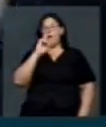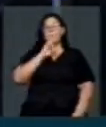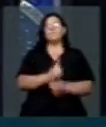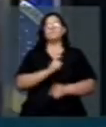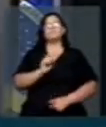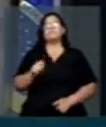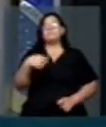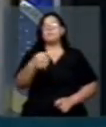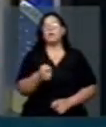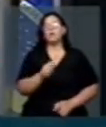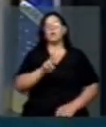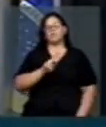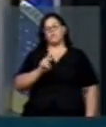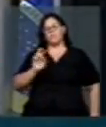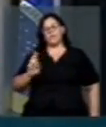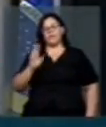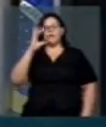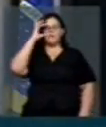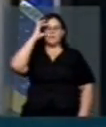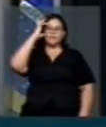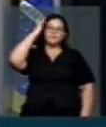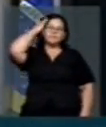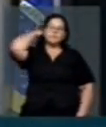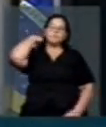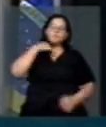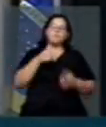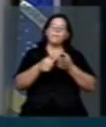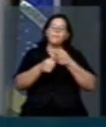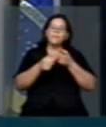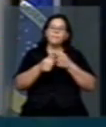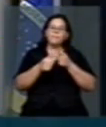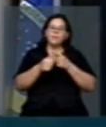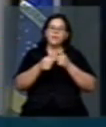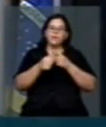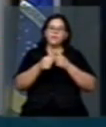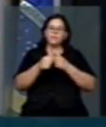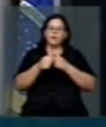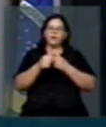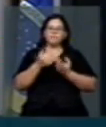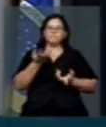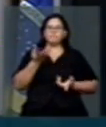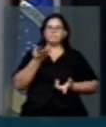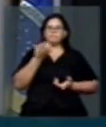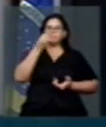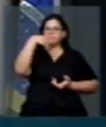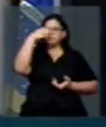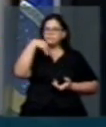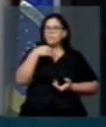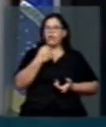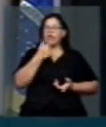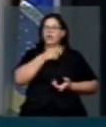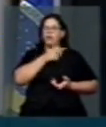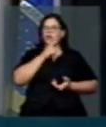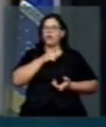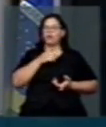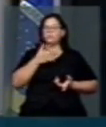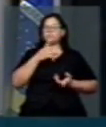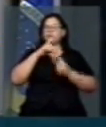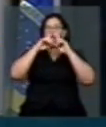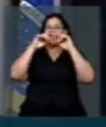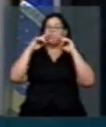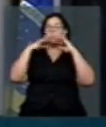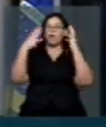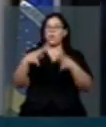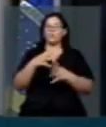a VPR de Dilma Rousseff, o primeiro a acusá-lo, de acusá-lo, de ter delatado o local, foi o Rubens